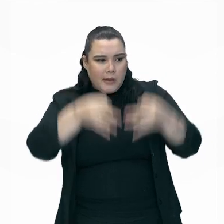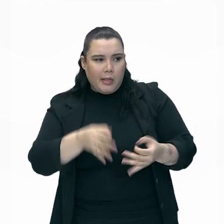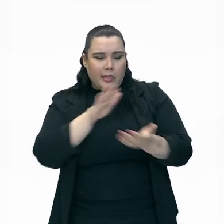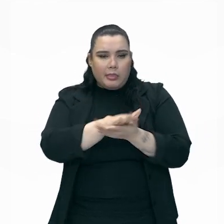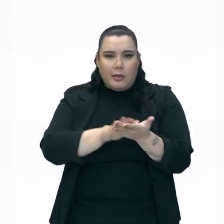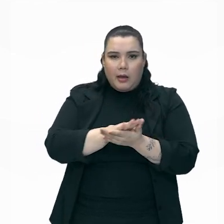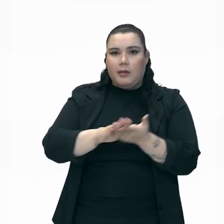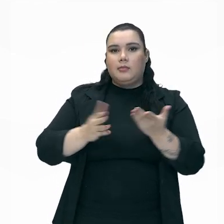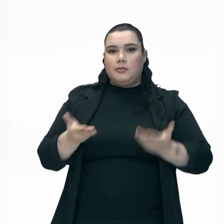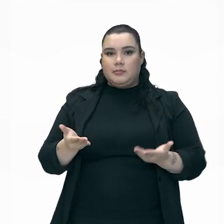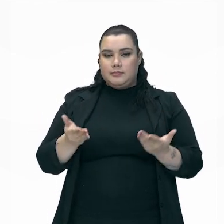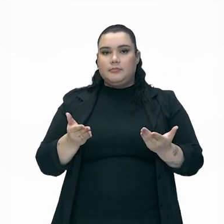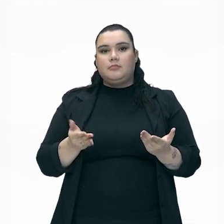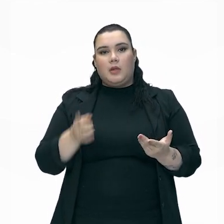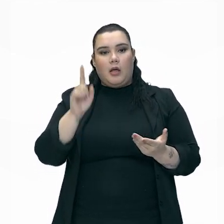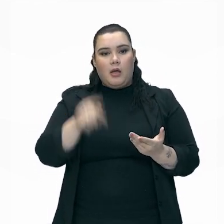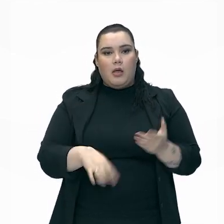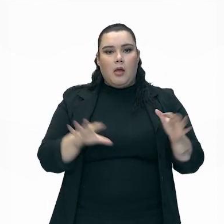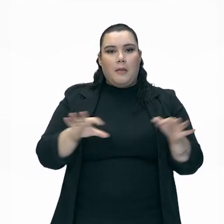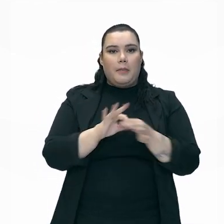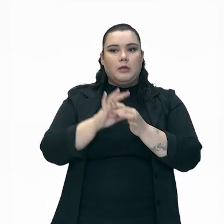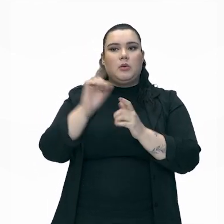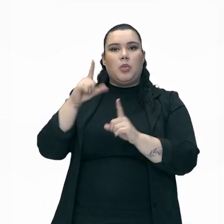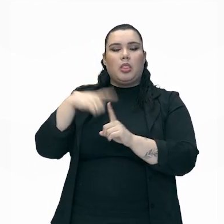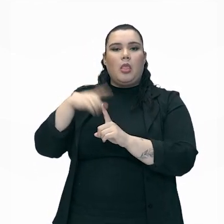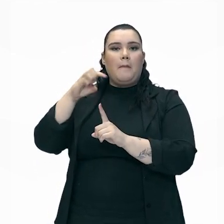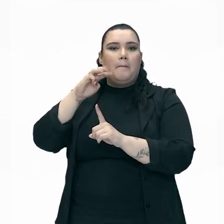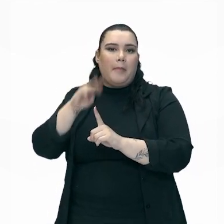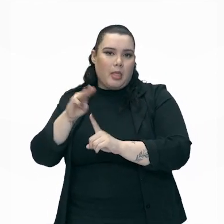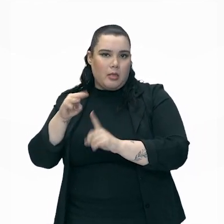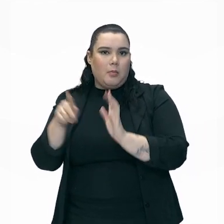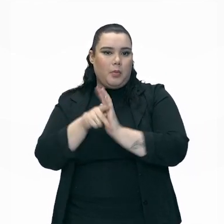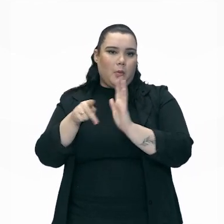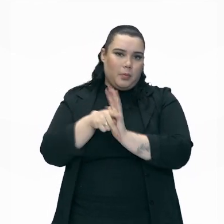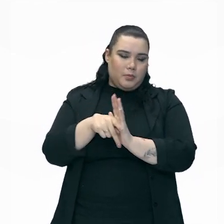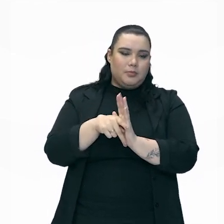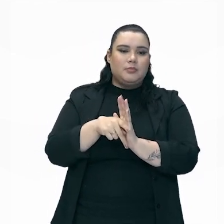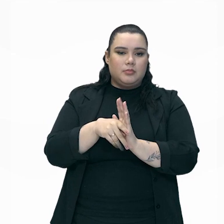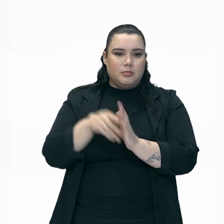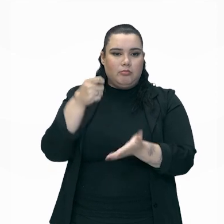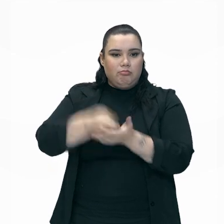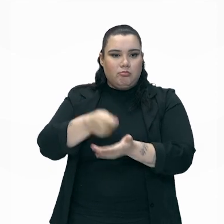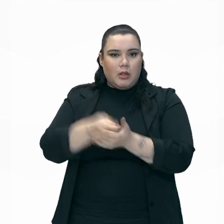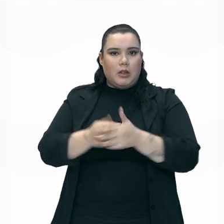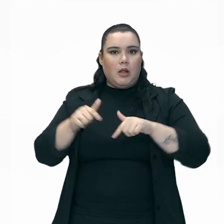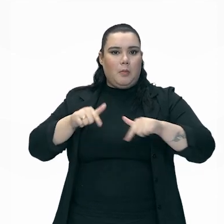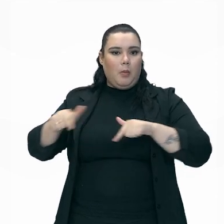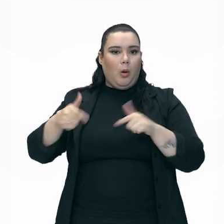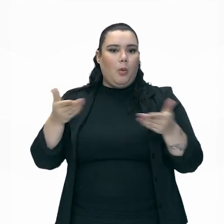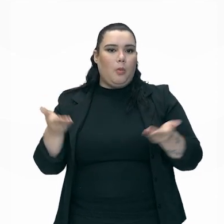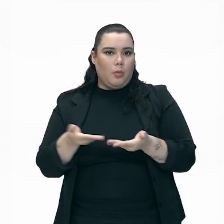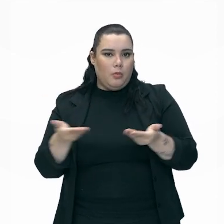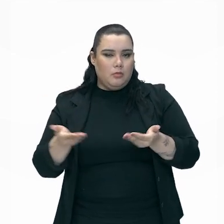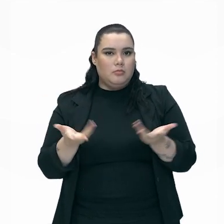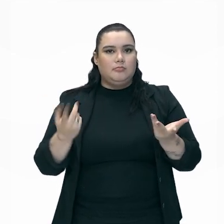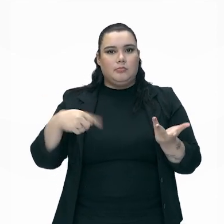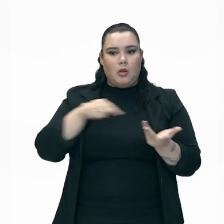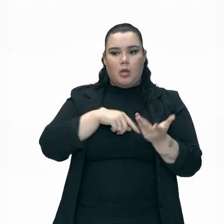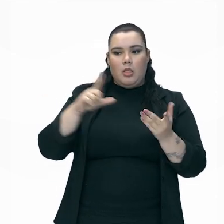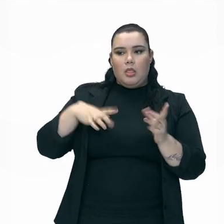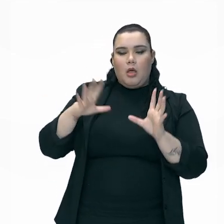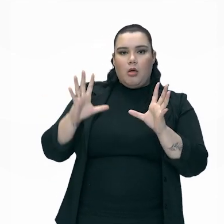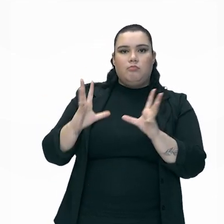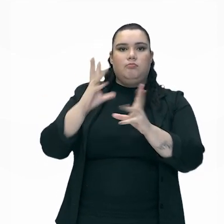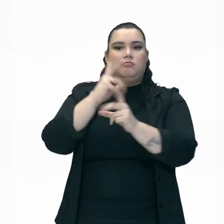E tudo isso baseado nas metas. Então isso é uma exigência atual no mercado de trabalho e a gente ainda soma isso,